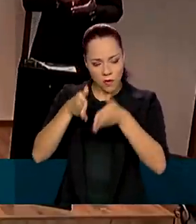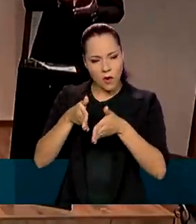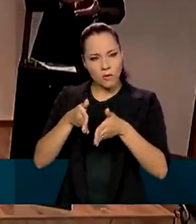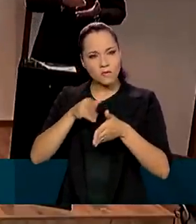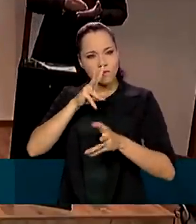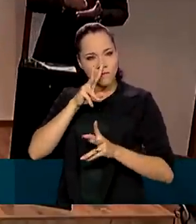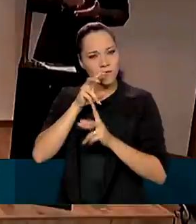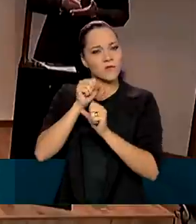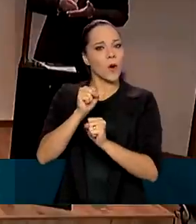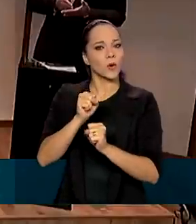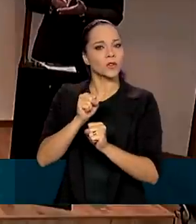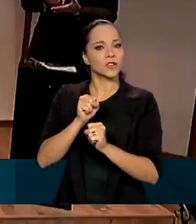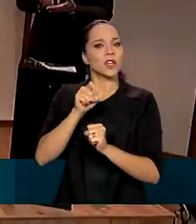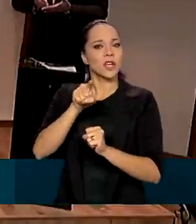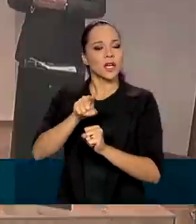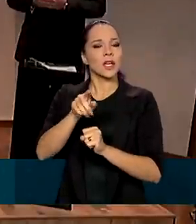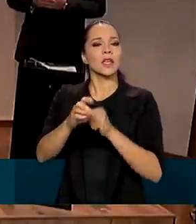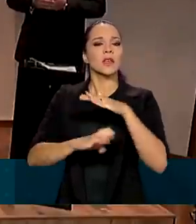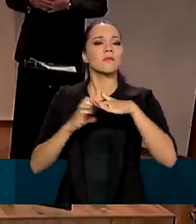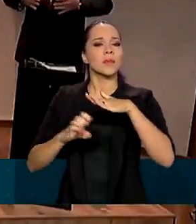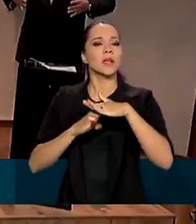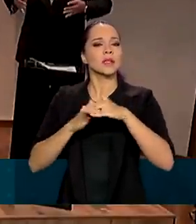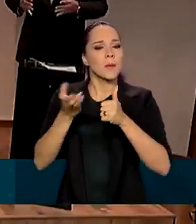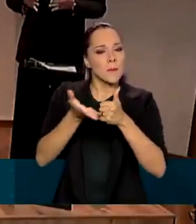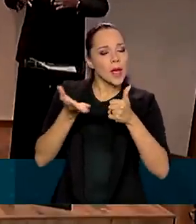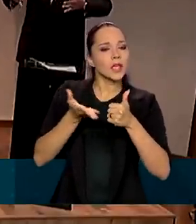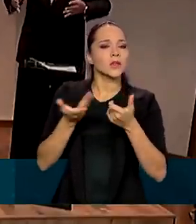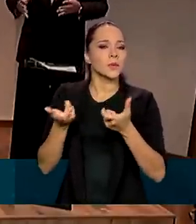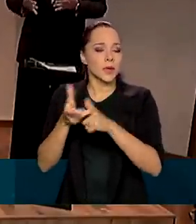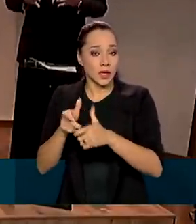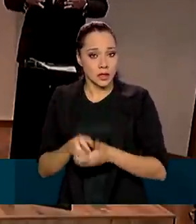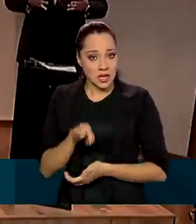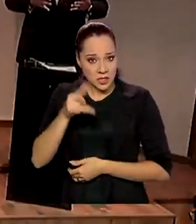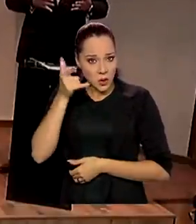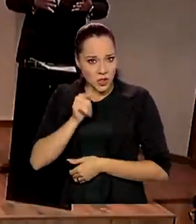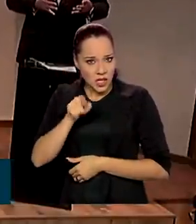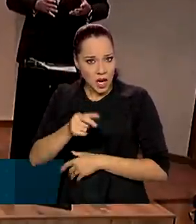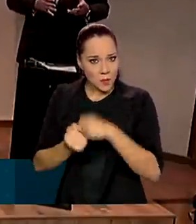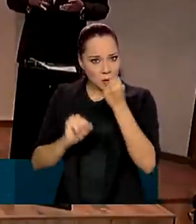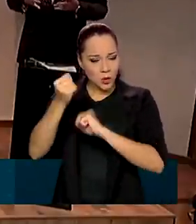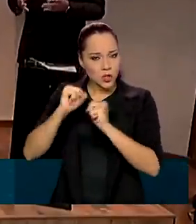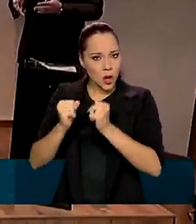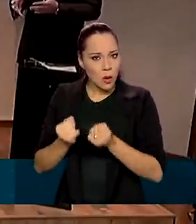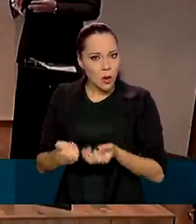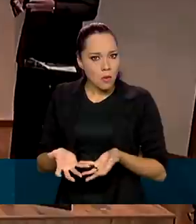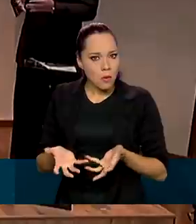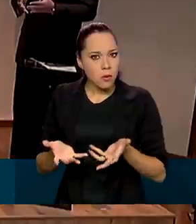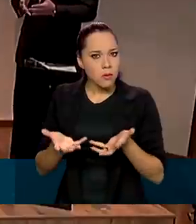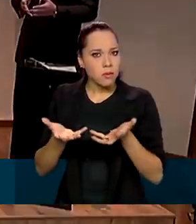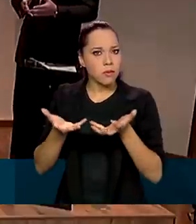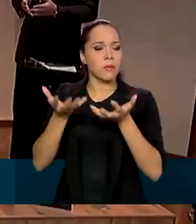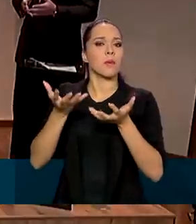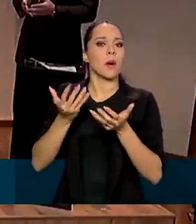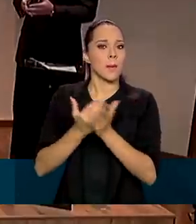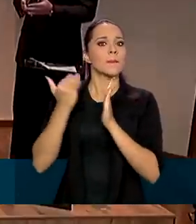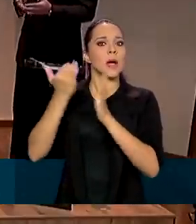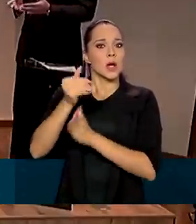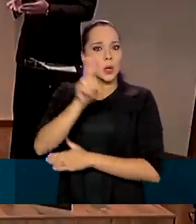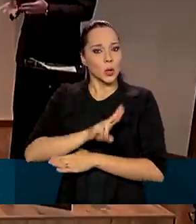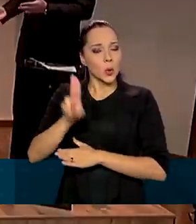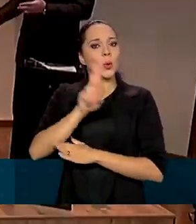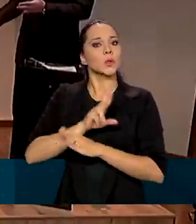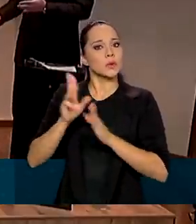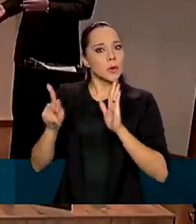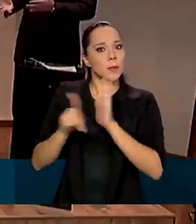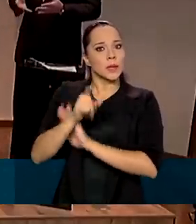pequena e média empresas. Se a gente conseguir que elas avancem na produtividade e usem propriedade intelectual para